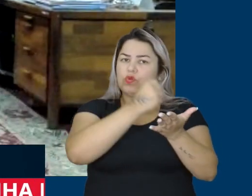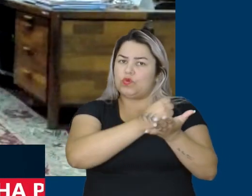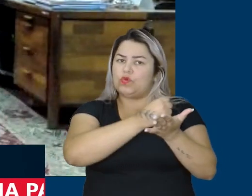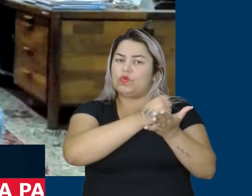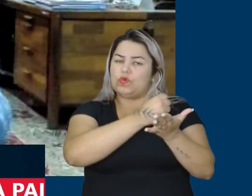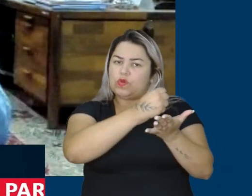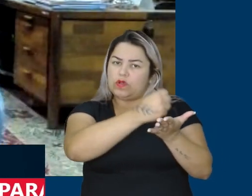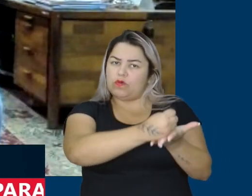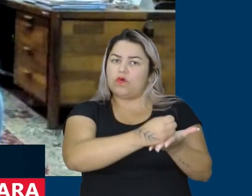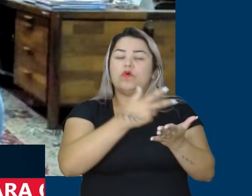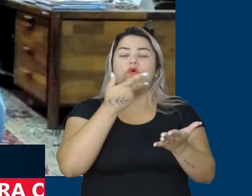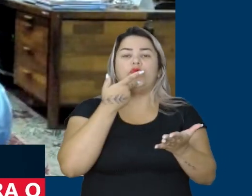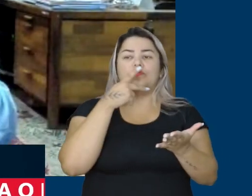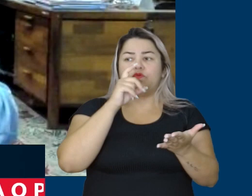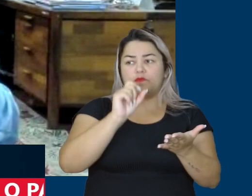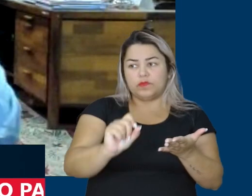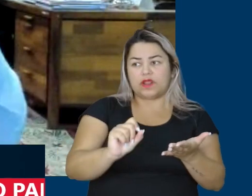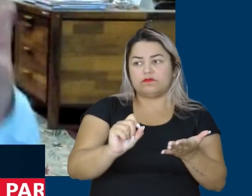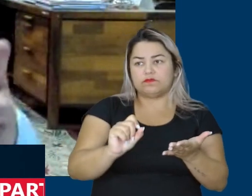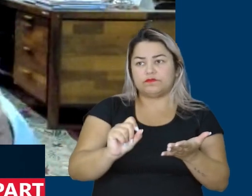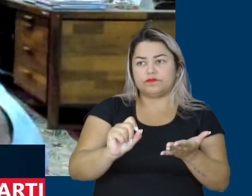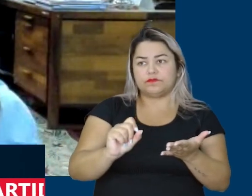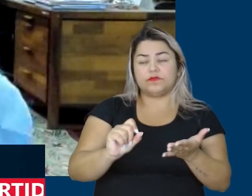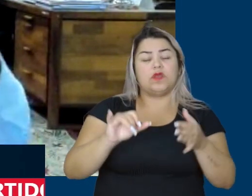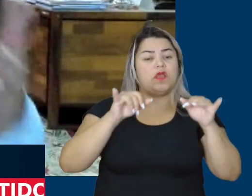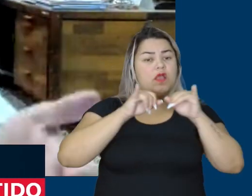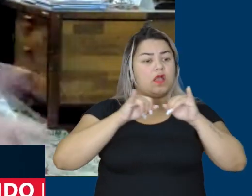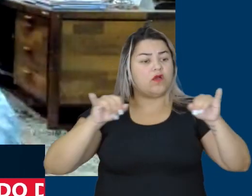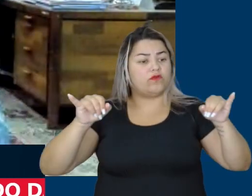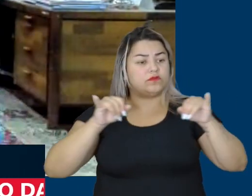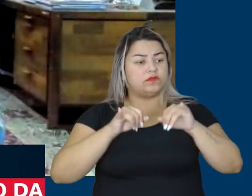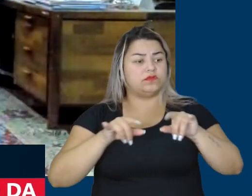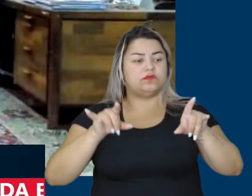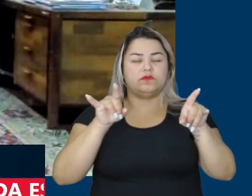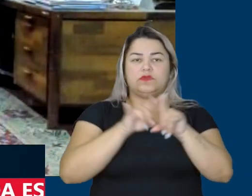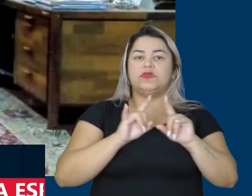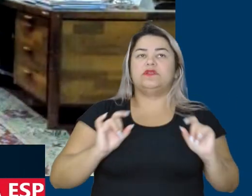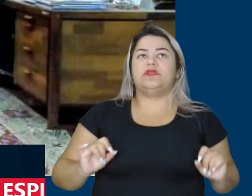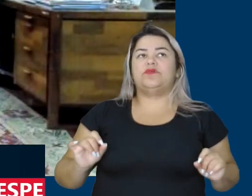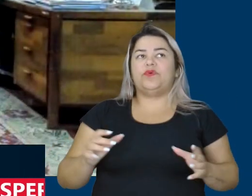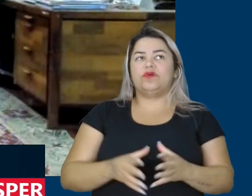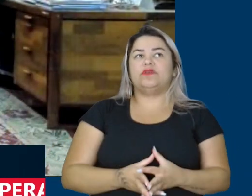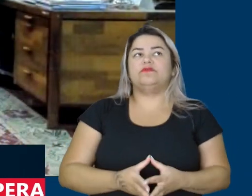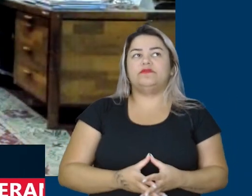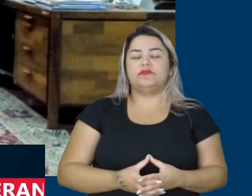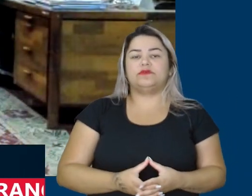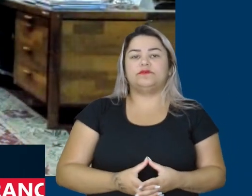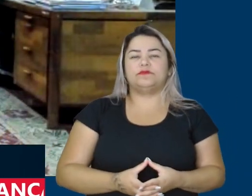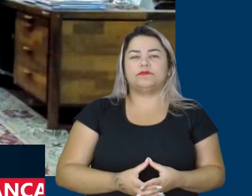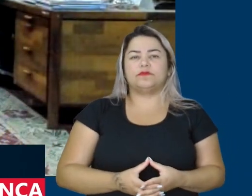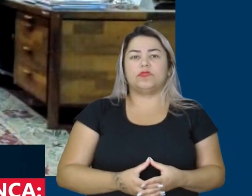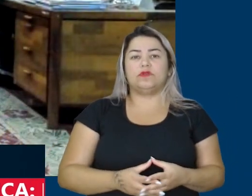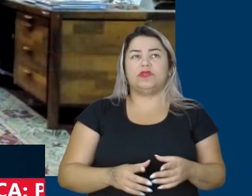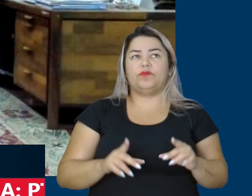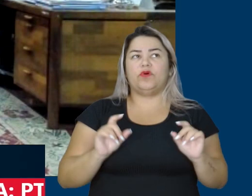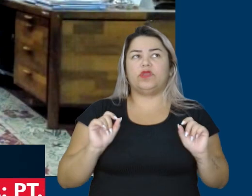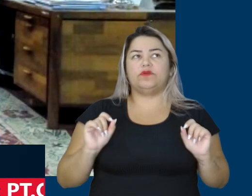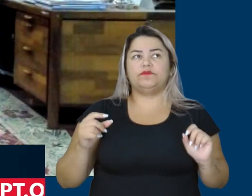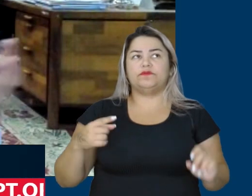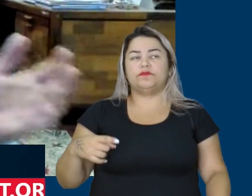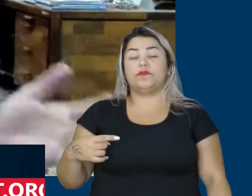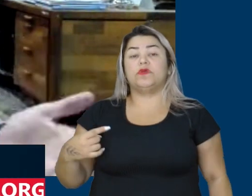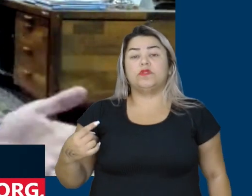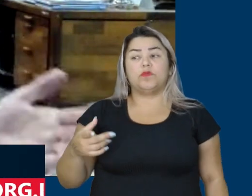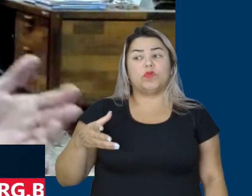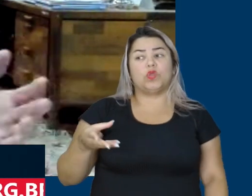pacto para você levar essa informação para o conjunto dos empregadores do café e que, olha,